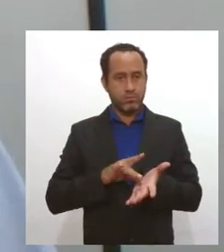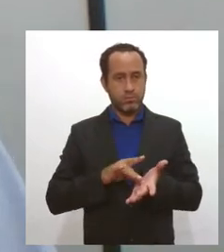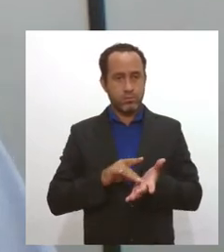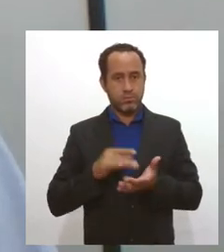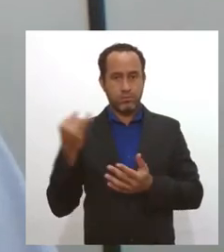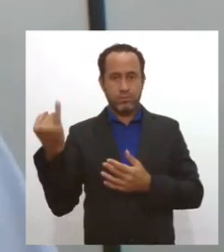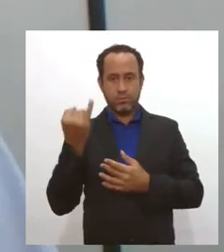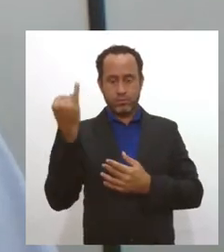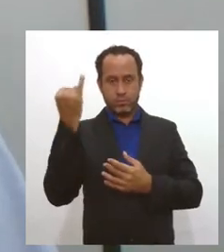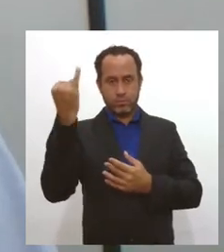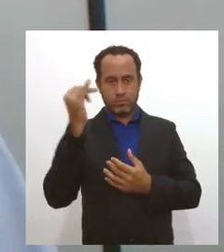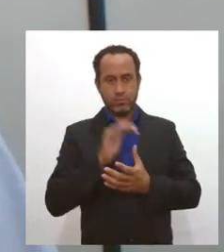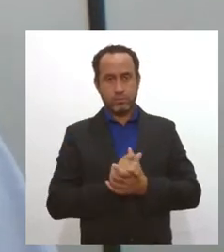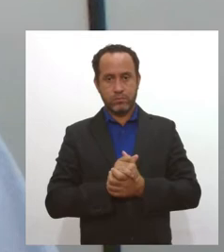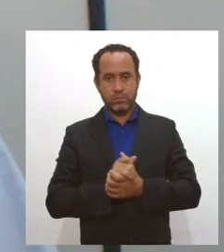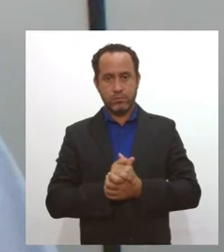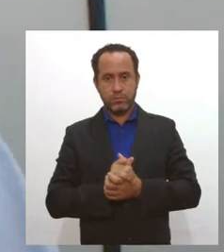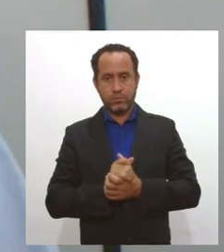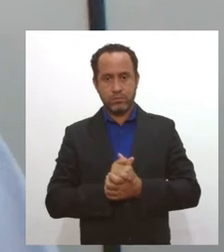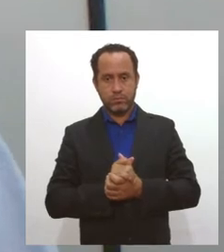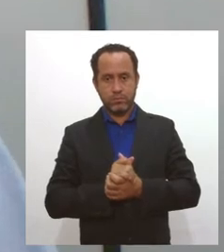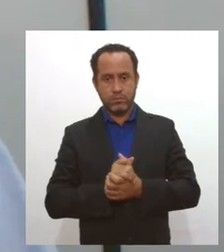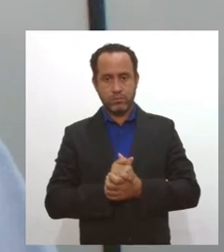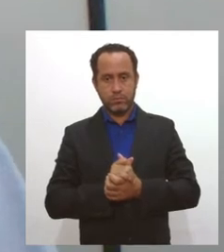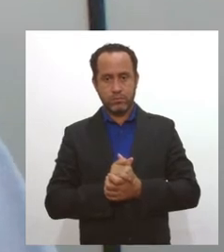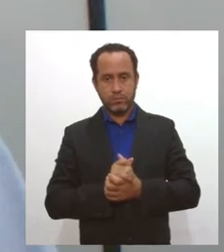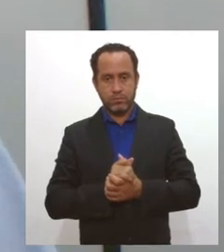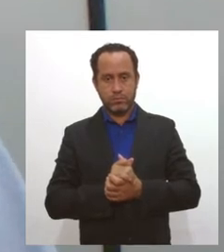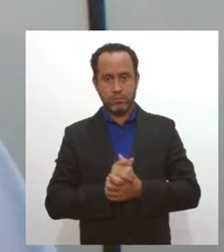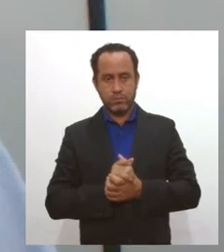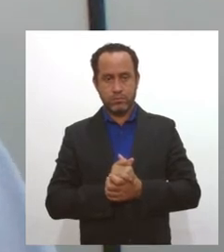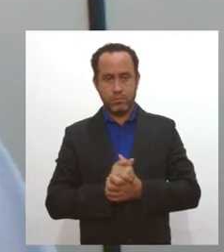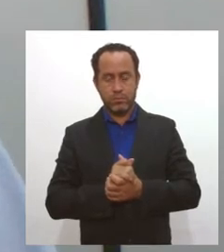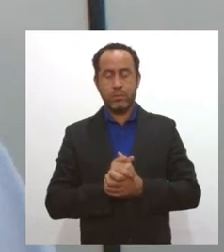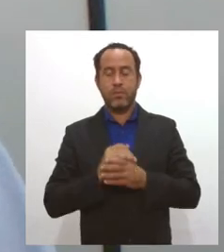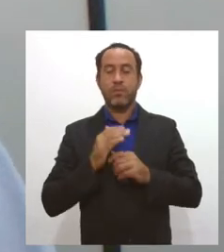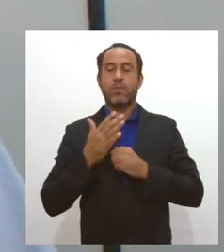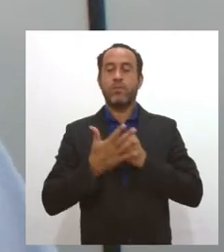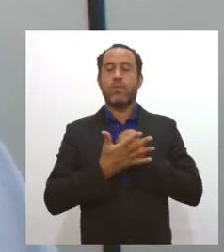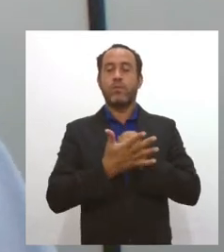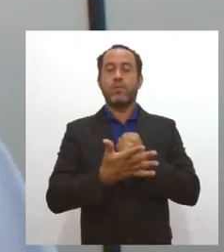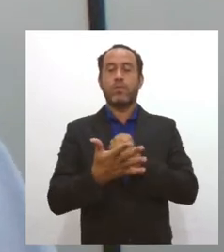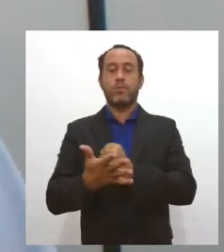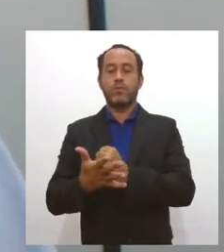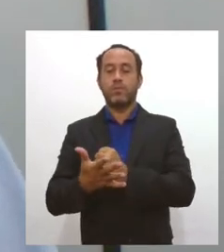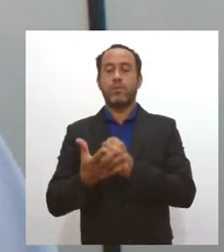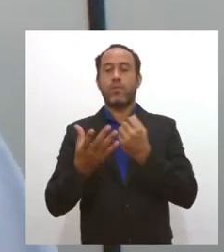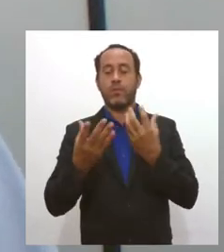importância sem precedentes eu diria para aquela região do Sertão.